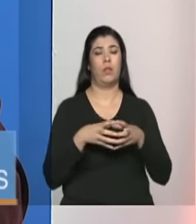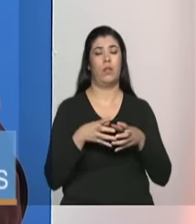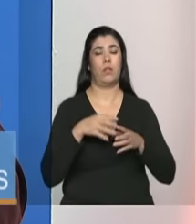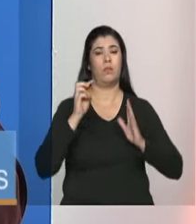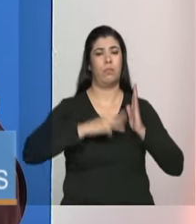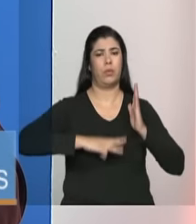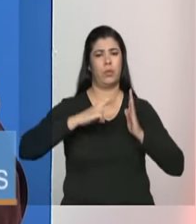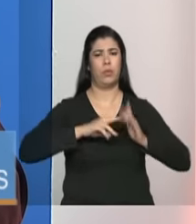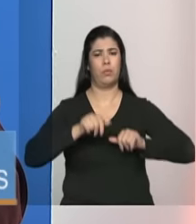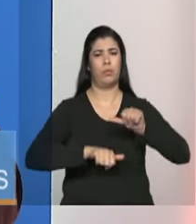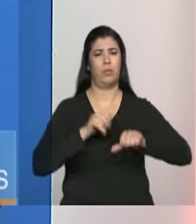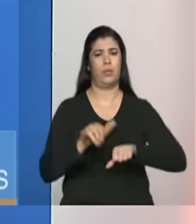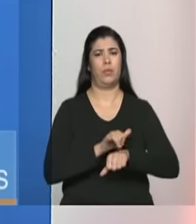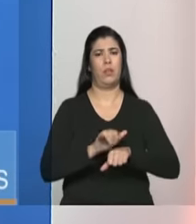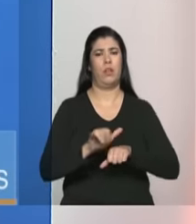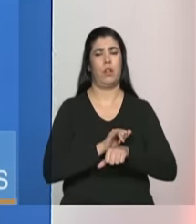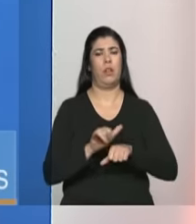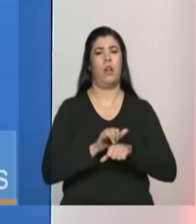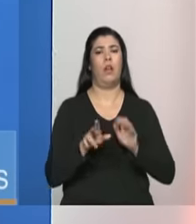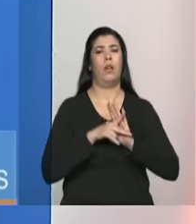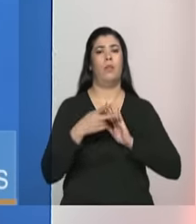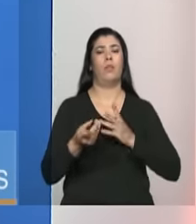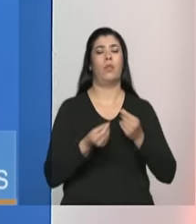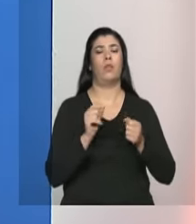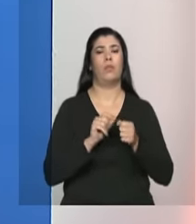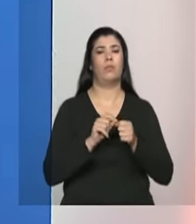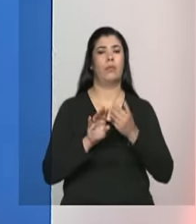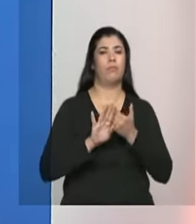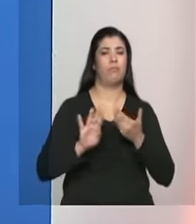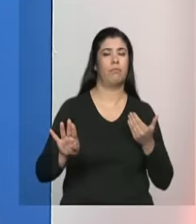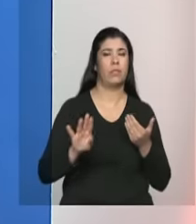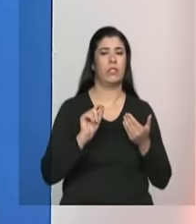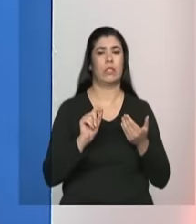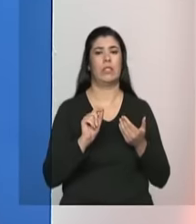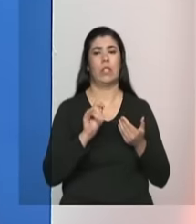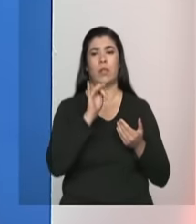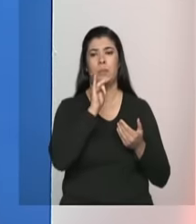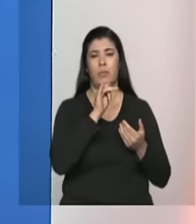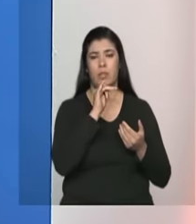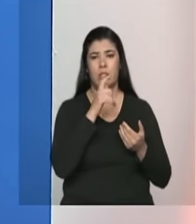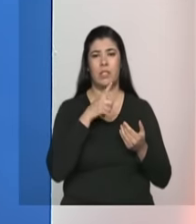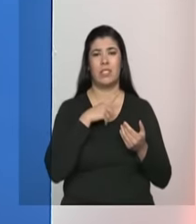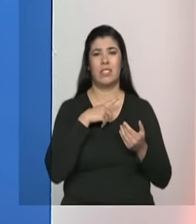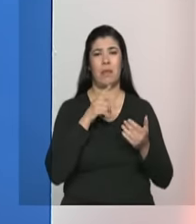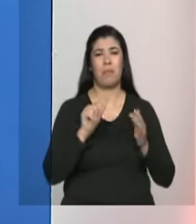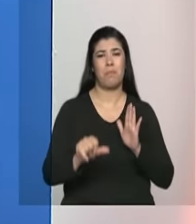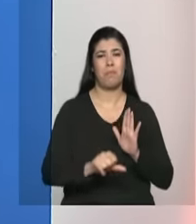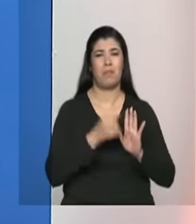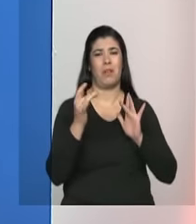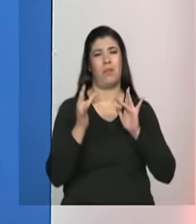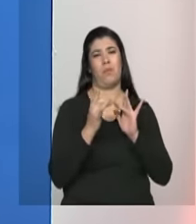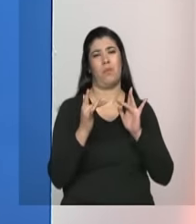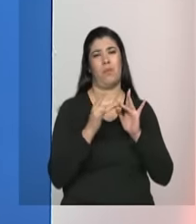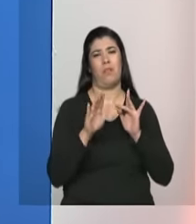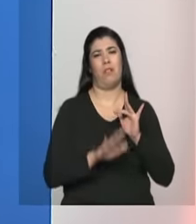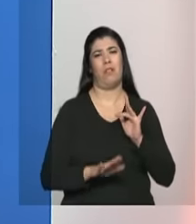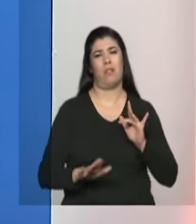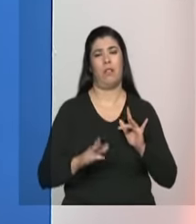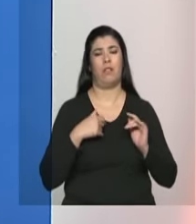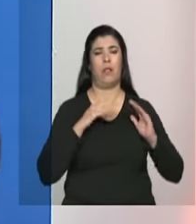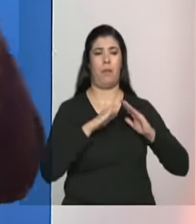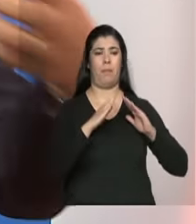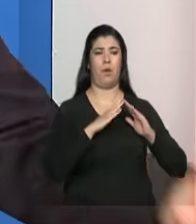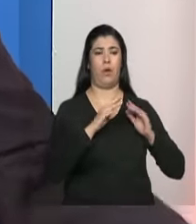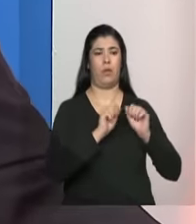que são desenvolvidas para essas crianças para impedirem desde o flerte com a rua que é aquela criança que ainda mora com seus